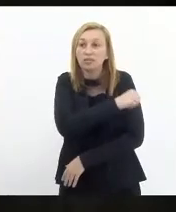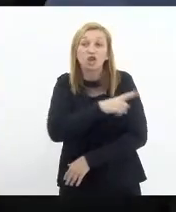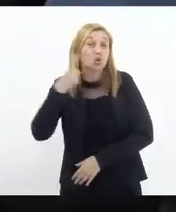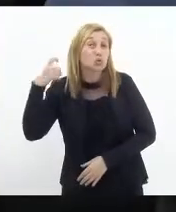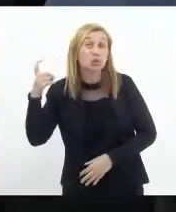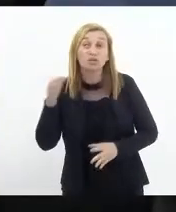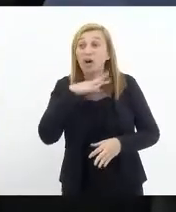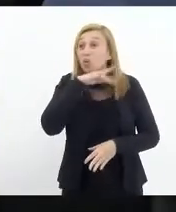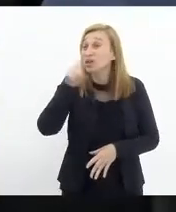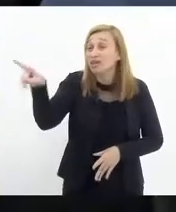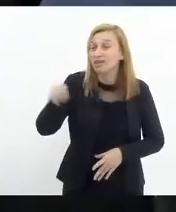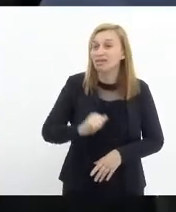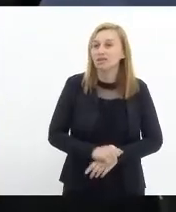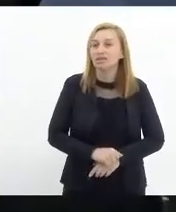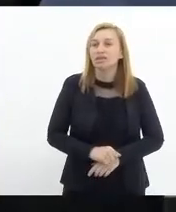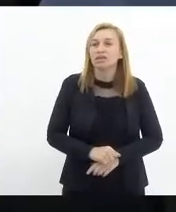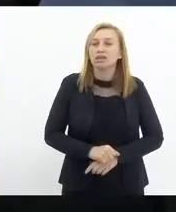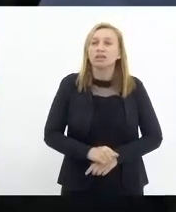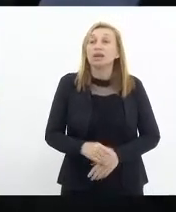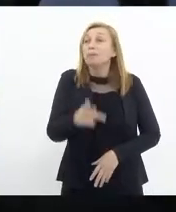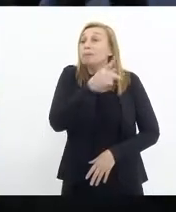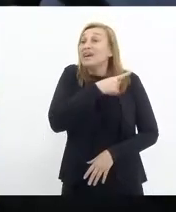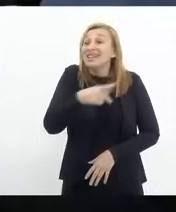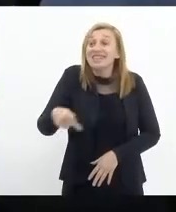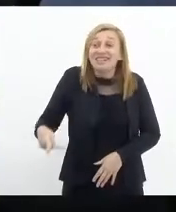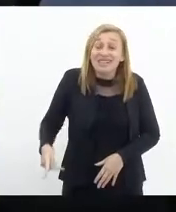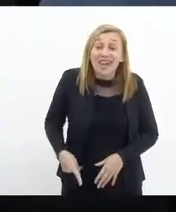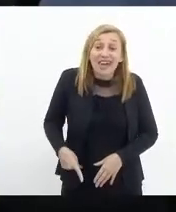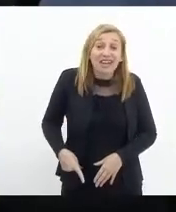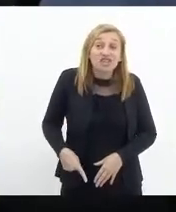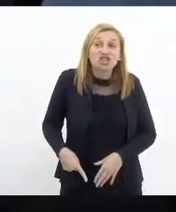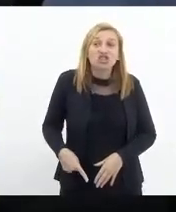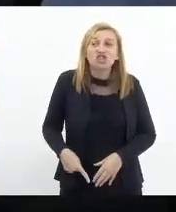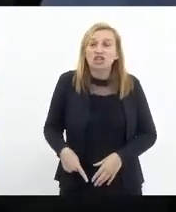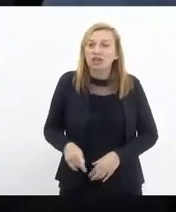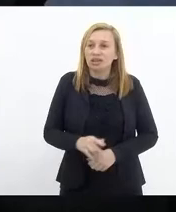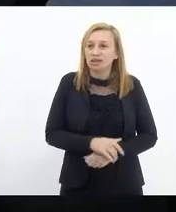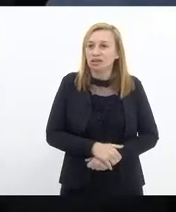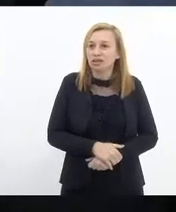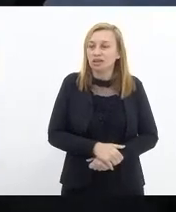o seu som está aberto aí. Carlos Mink, em seguida, deputado Eurico Júnior. Deputado Eurico Júnior.